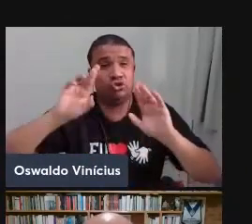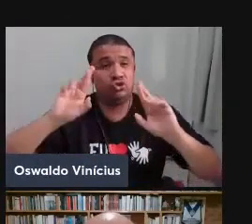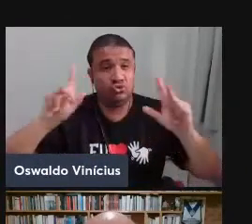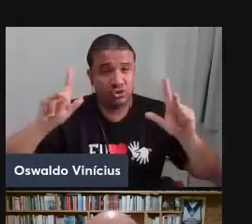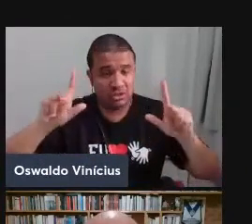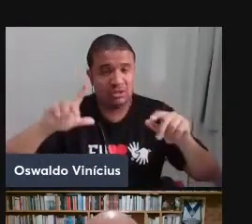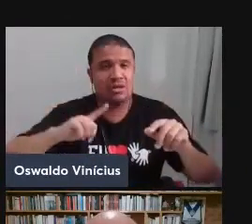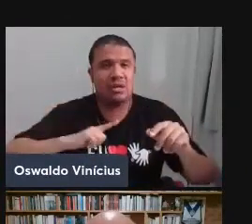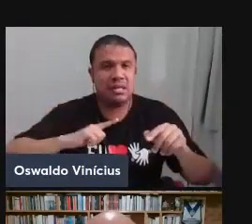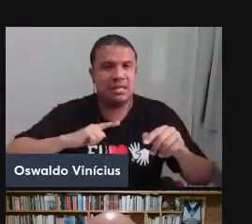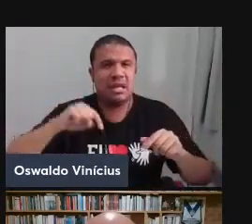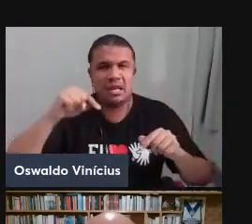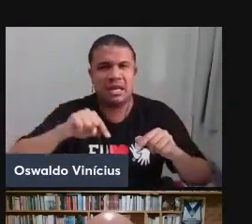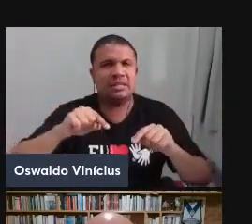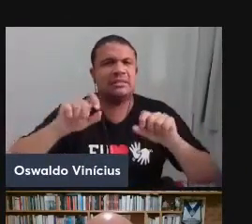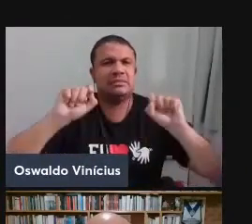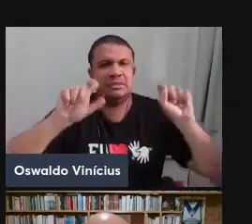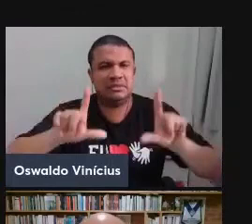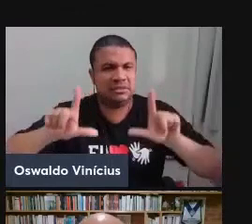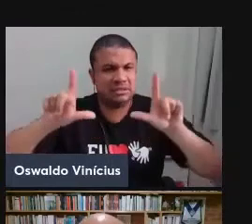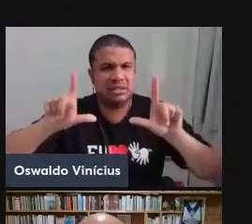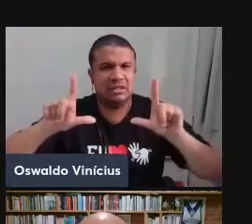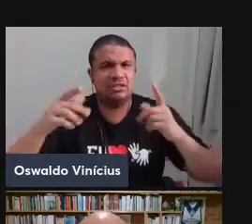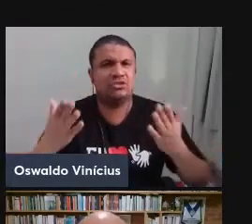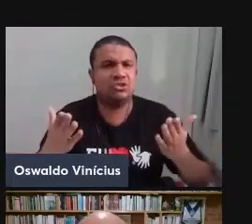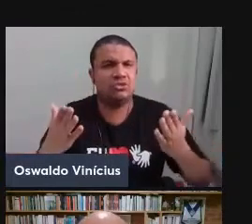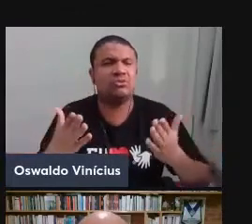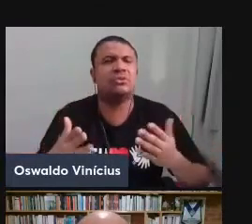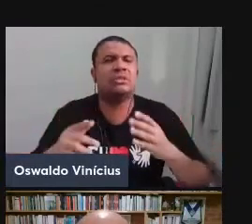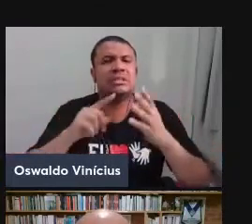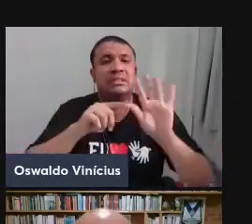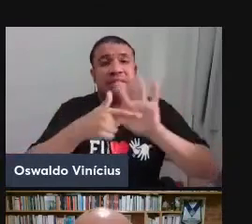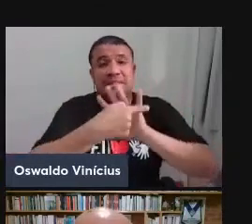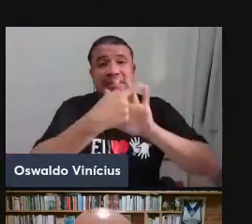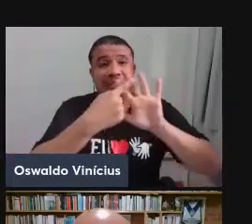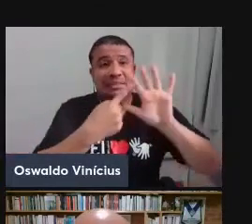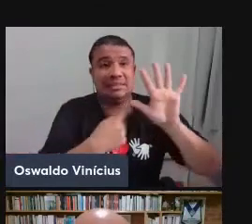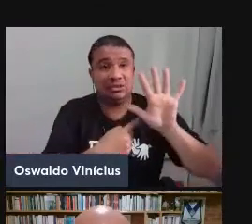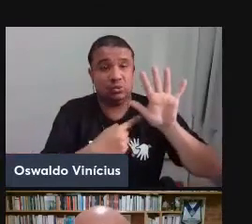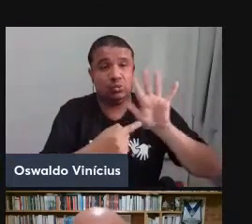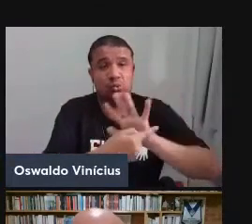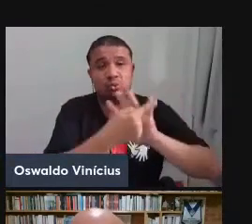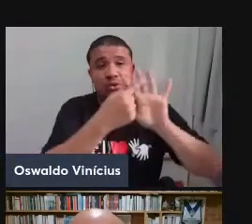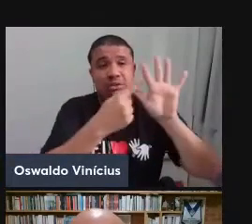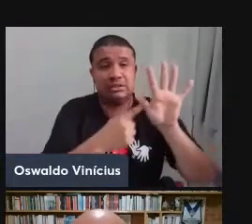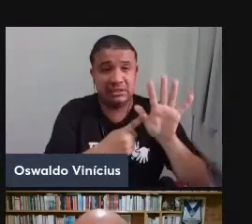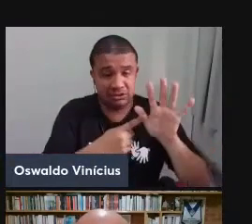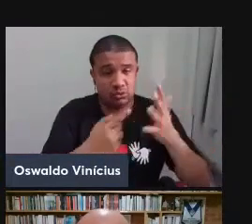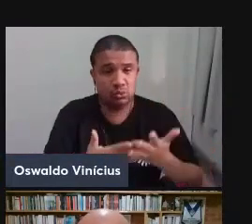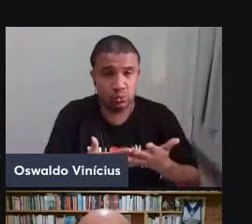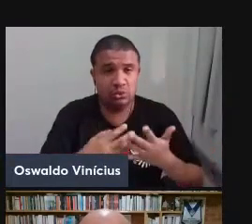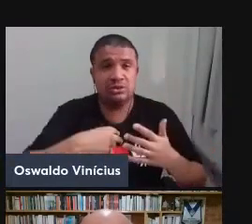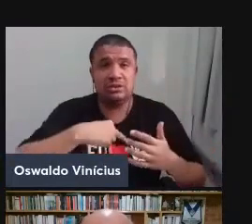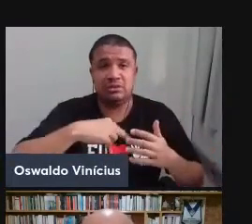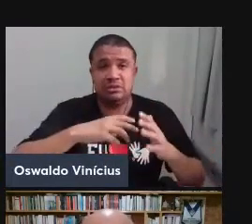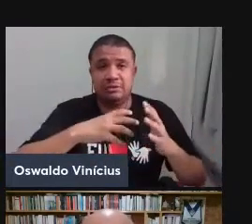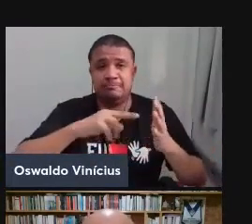E eu trouxe aqui nesse slide, de forma muito resumida, cinco desses nove sentidos.